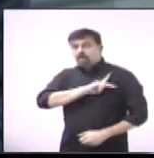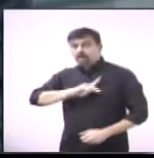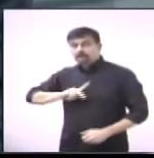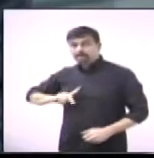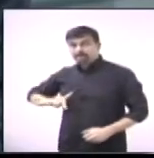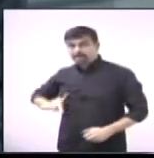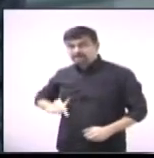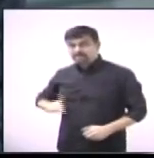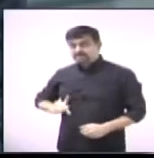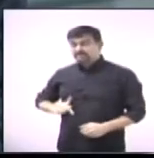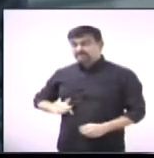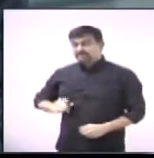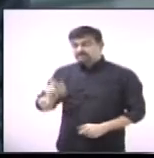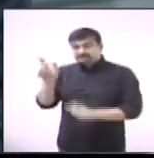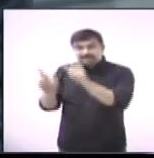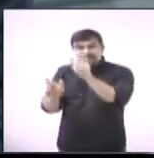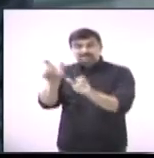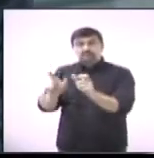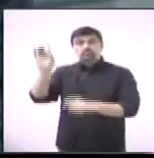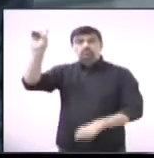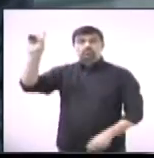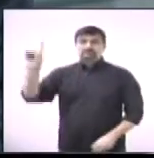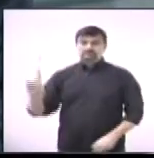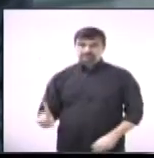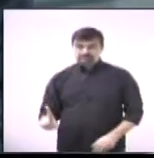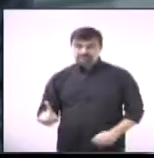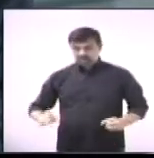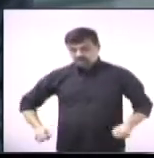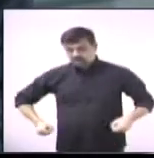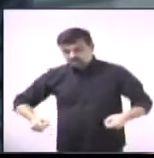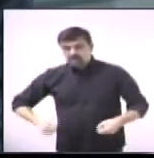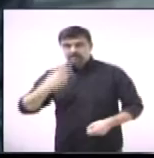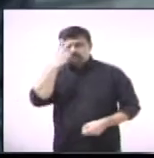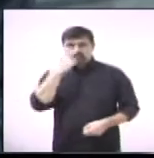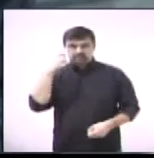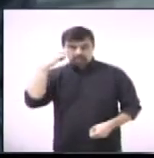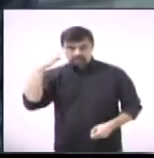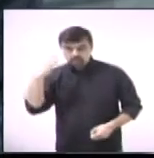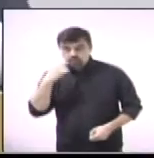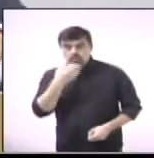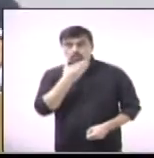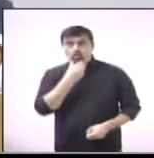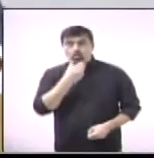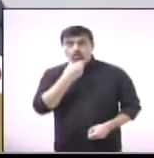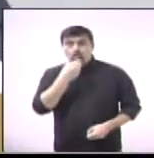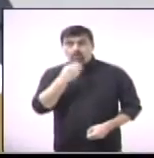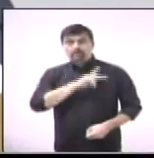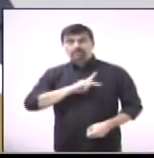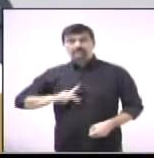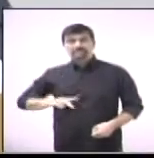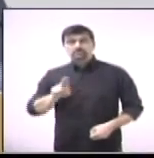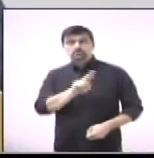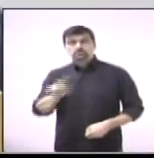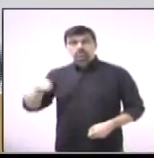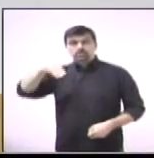Municipal das Pessoas com Deficiência. Por enquanto é só, presidente. Obrigado. Com a palavra,